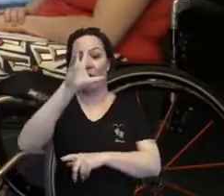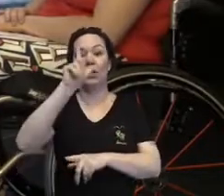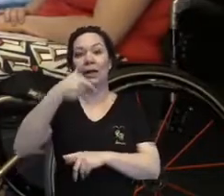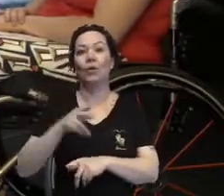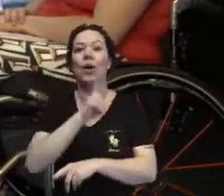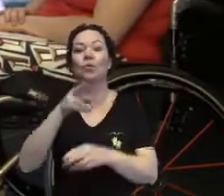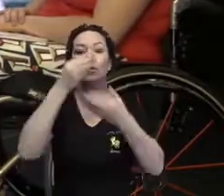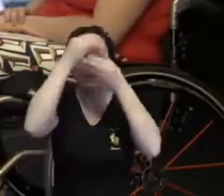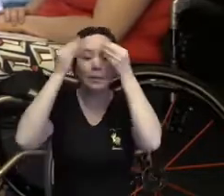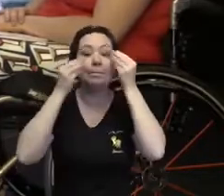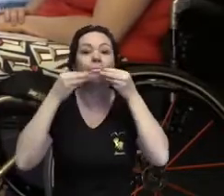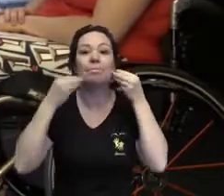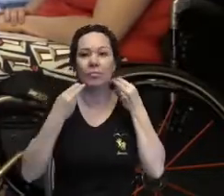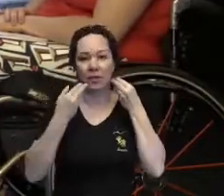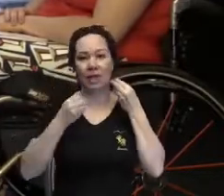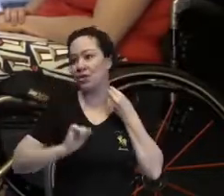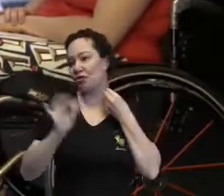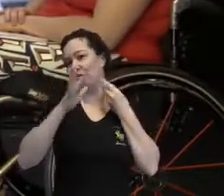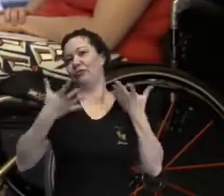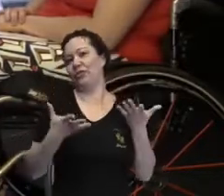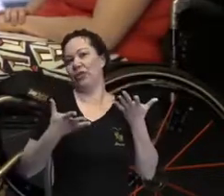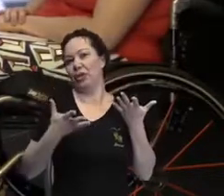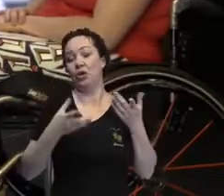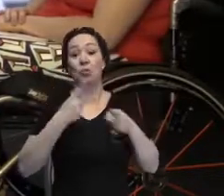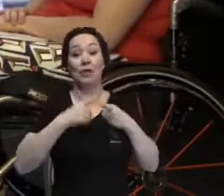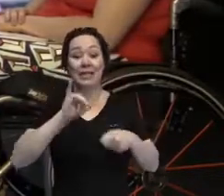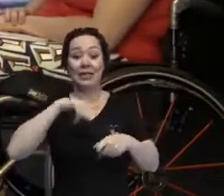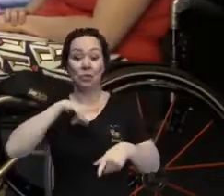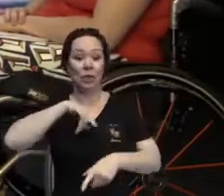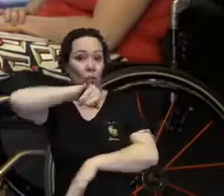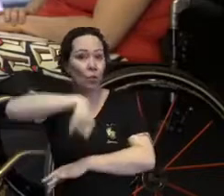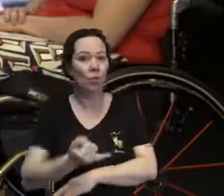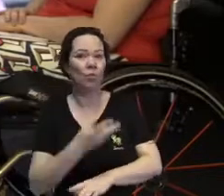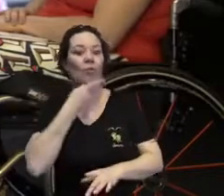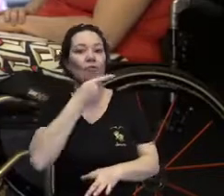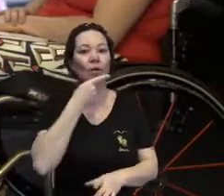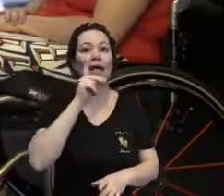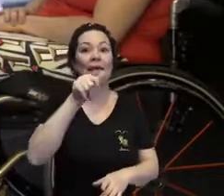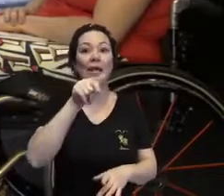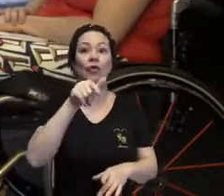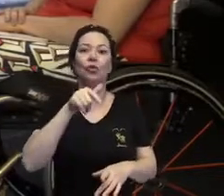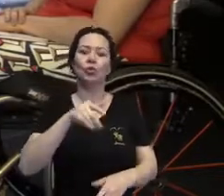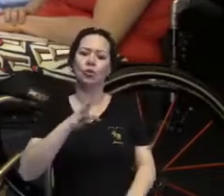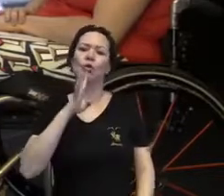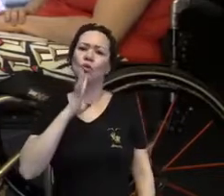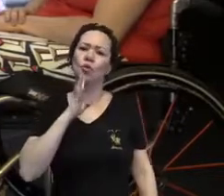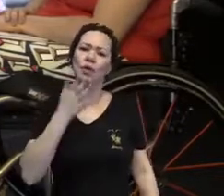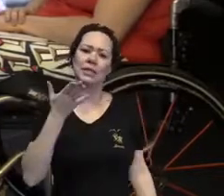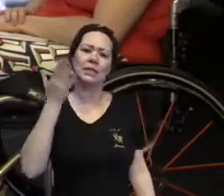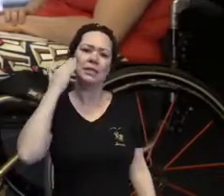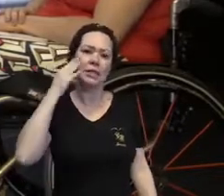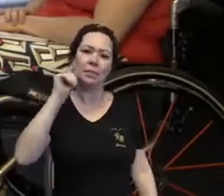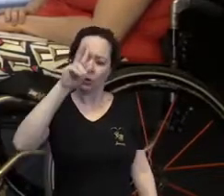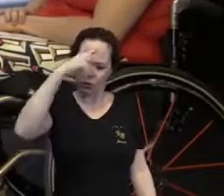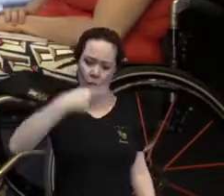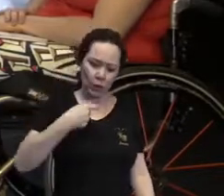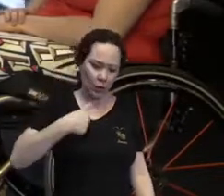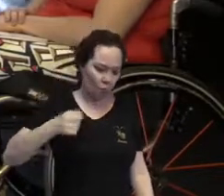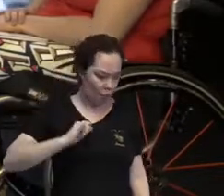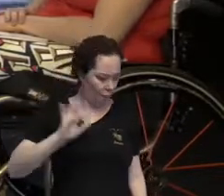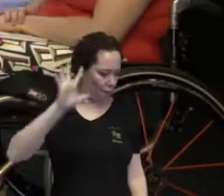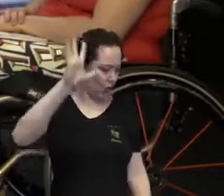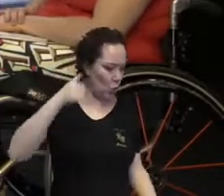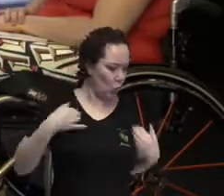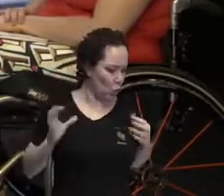que eu tenho de falar sobre isso, que autoestima é você reconhecer o seu valor como conjunto da